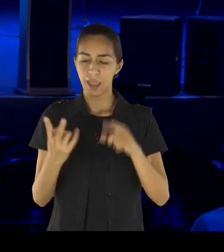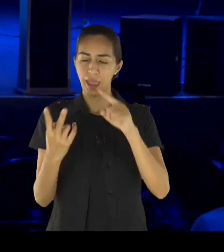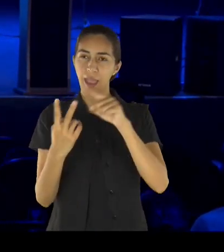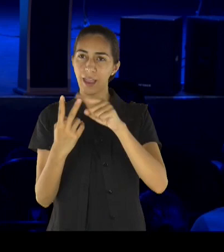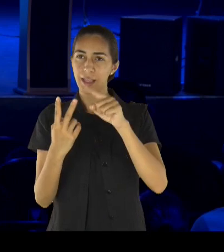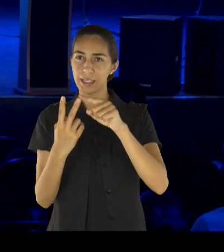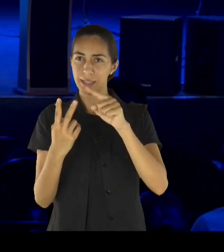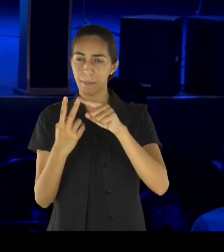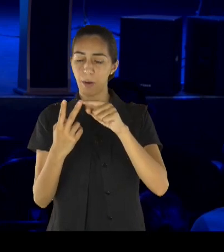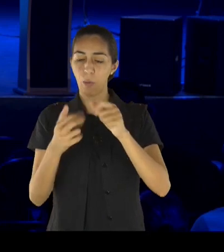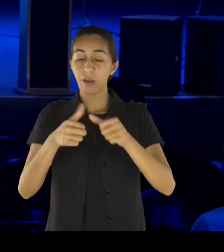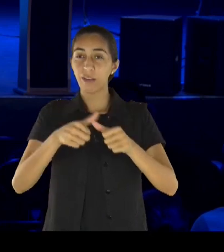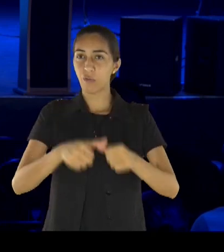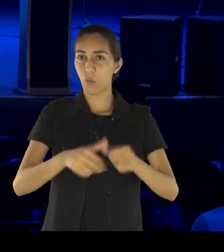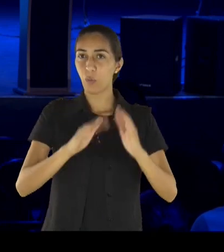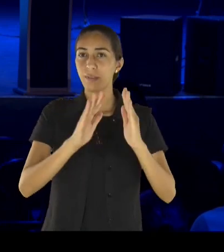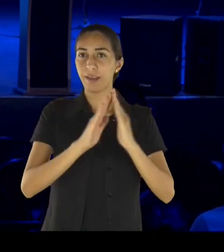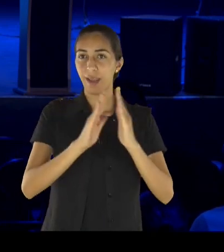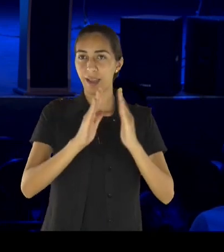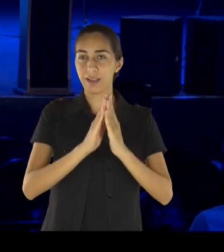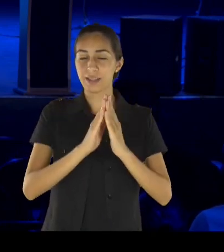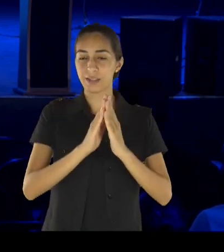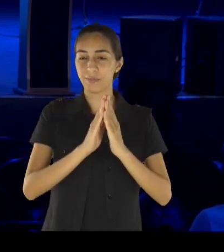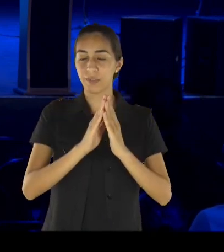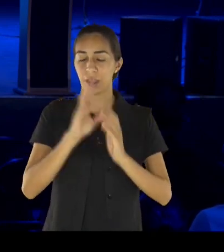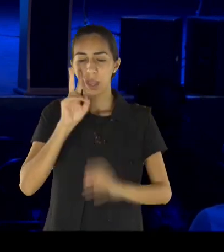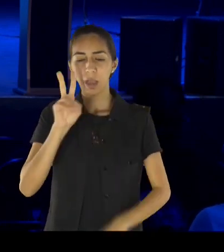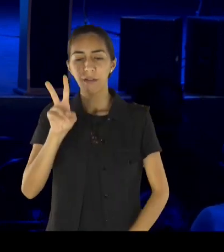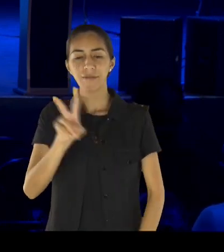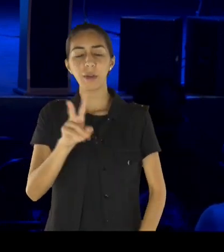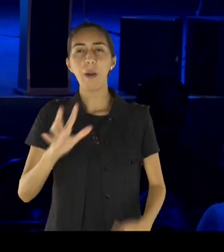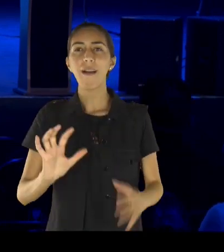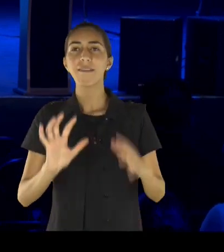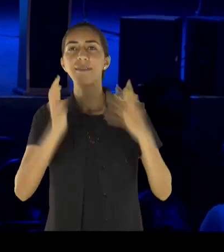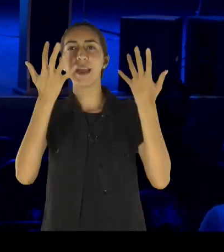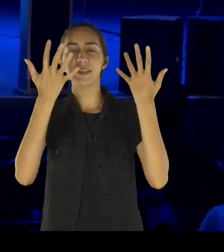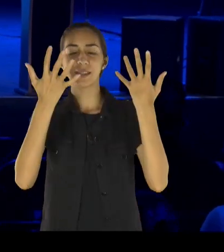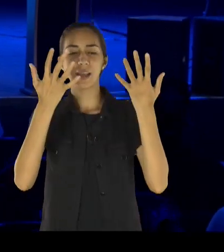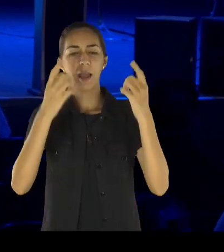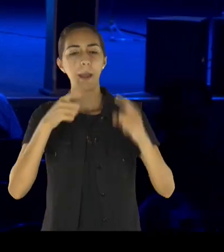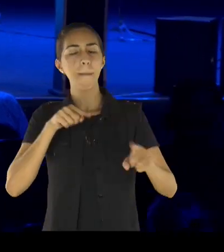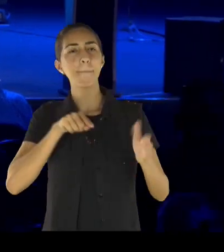recebe dessa maneira, é, aquele que você levava todo dia lá,